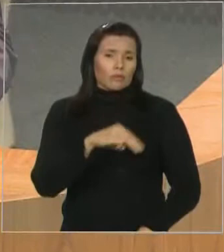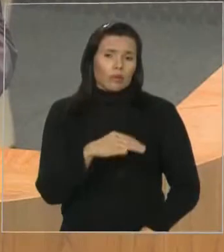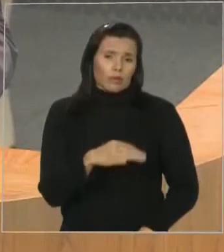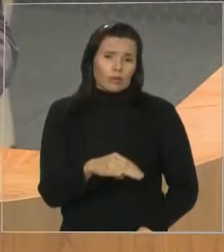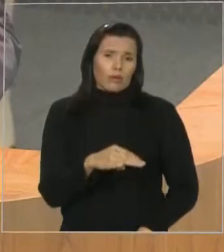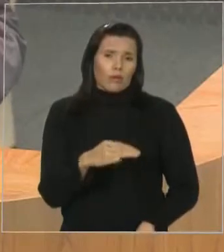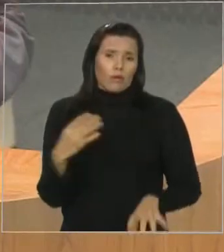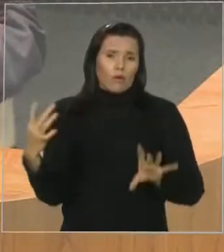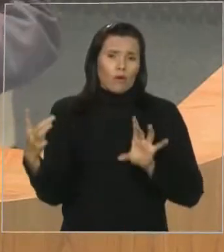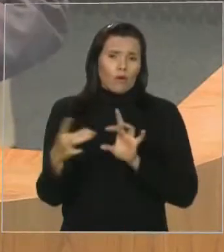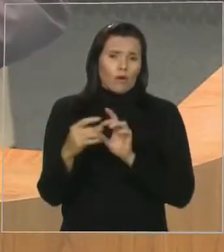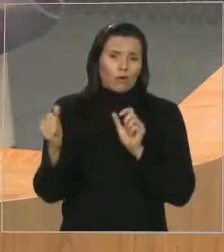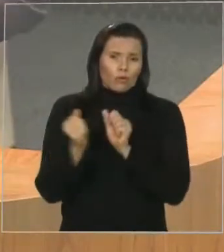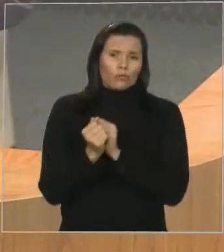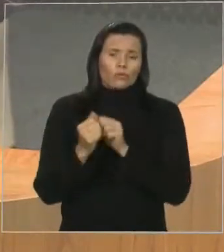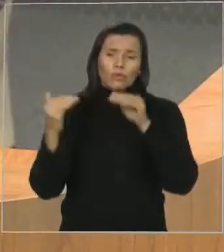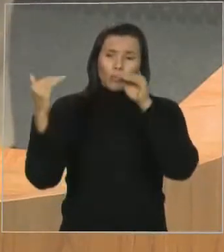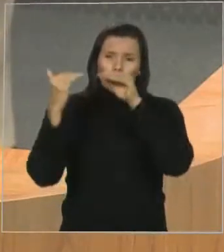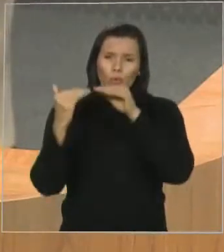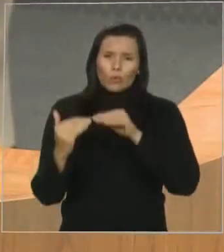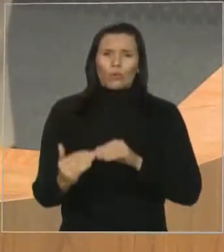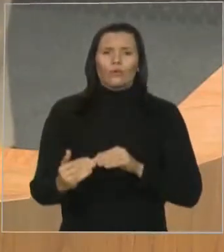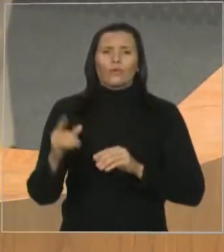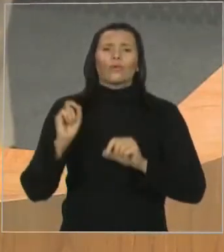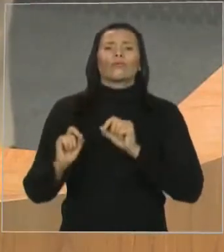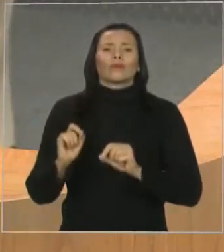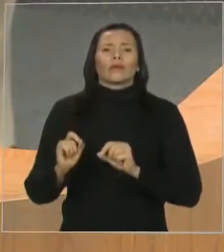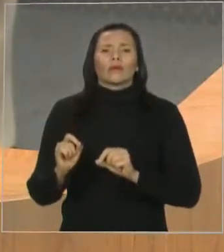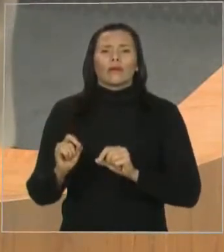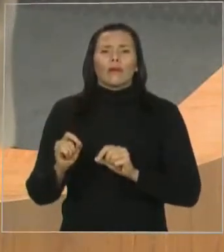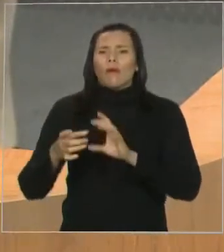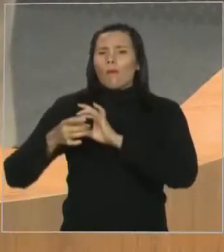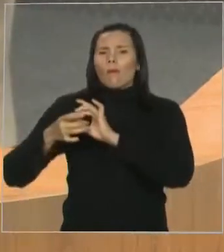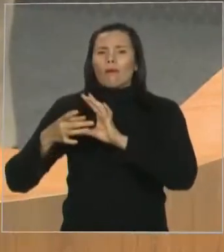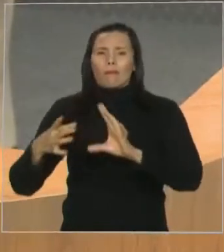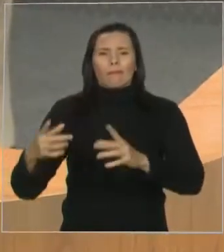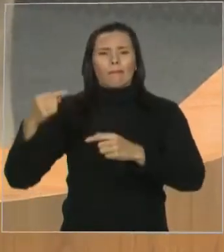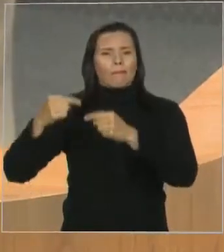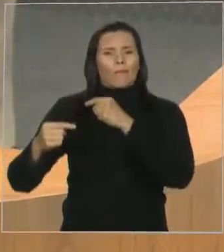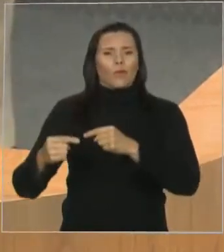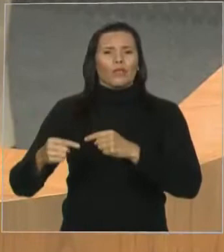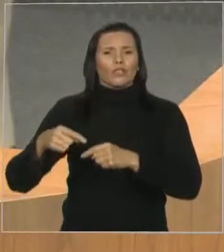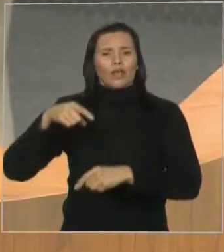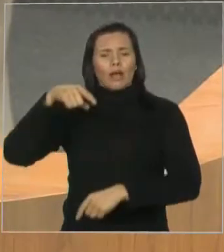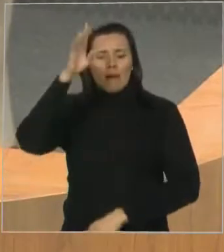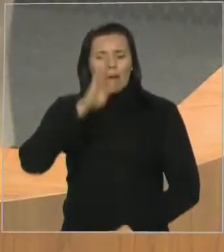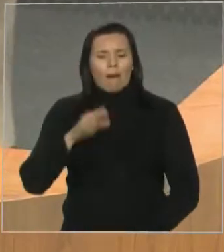balaiada, que foi o maior levante popular, uma revolta popular,